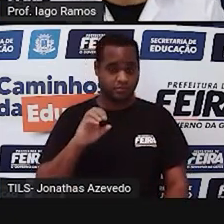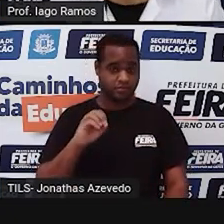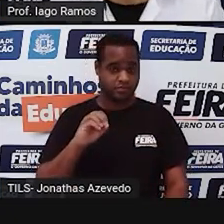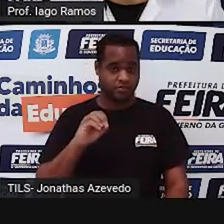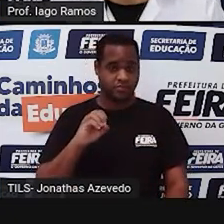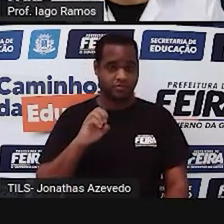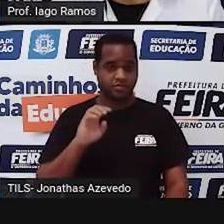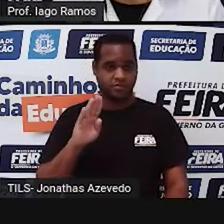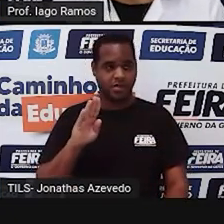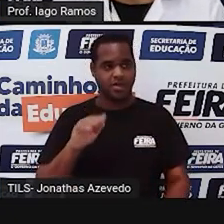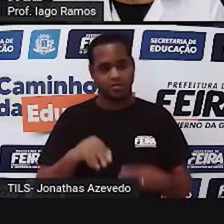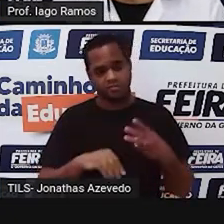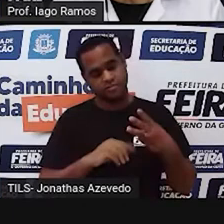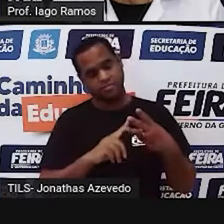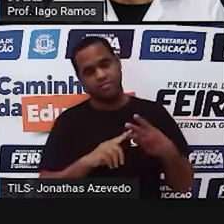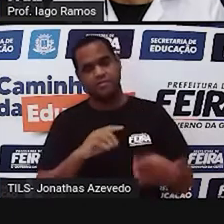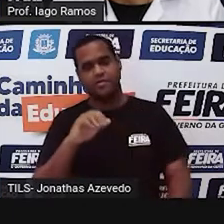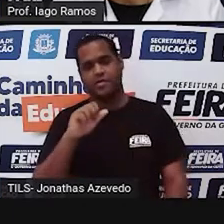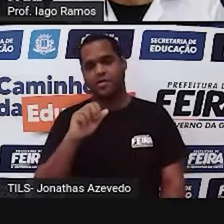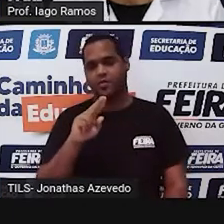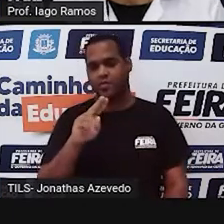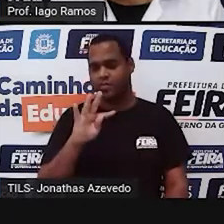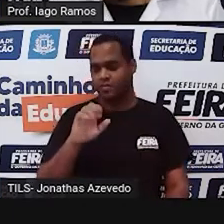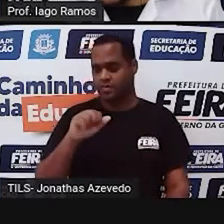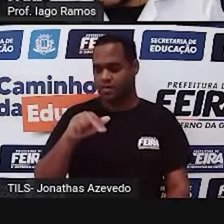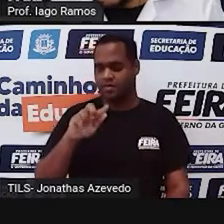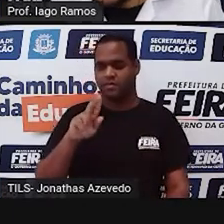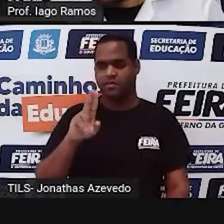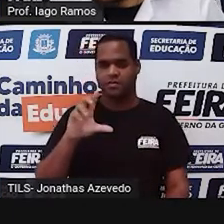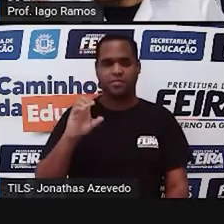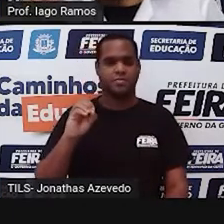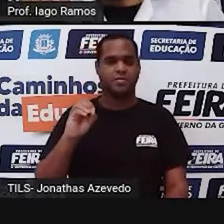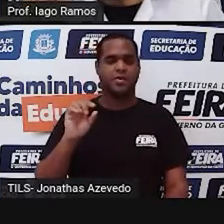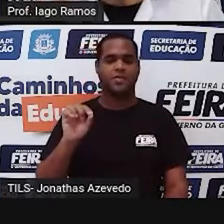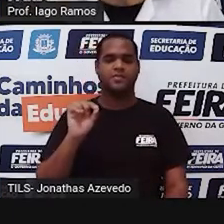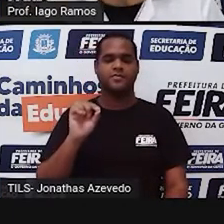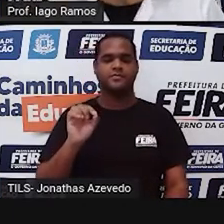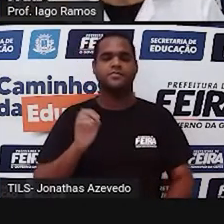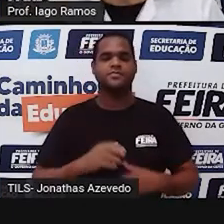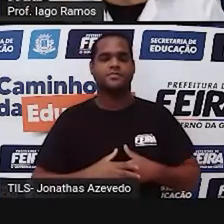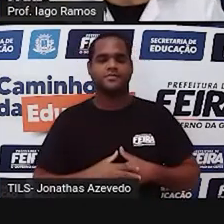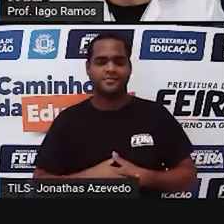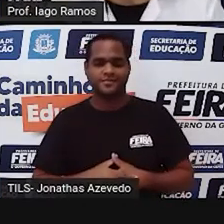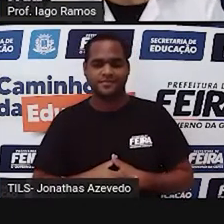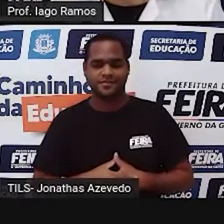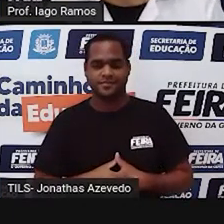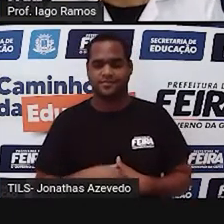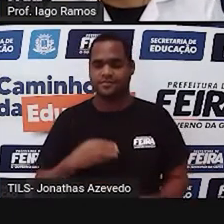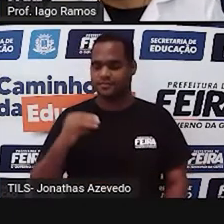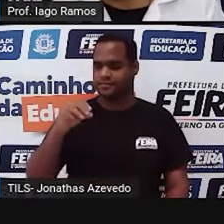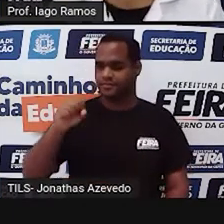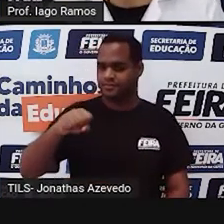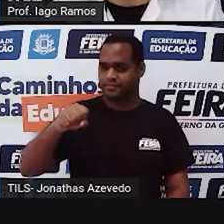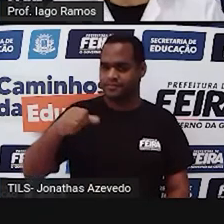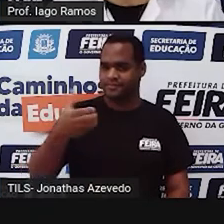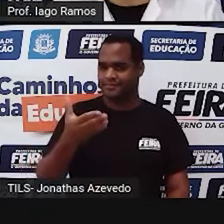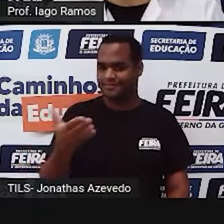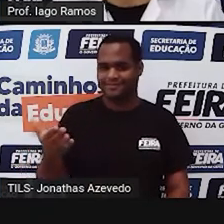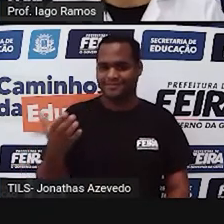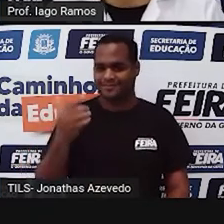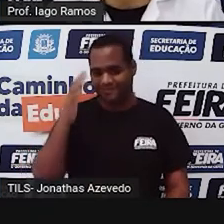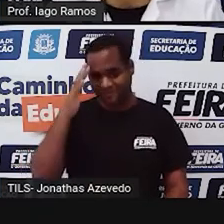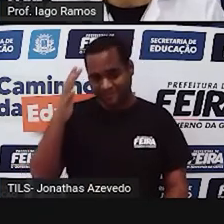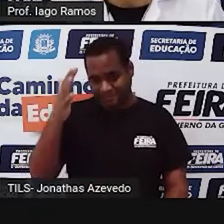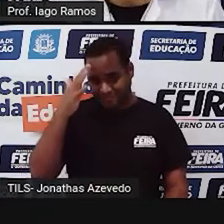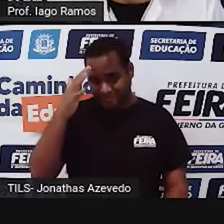Ou ele é um retângulo acutângulo, na opção C? Olha só, 30 segundos para você